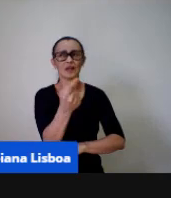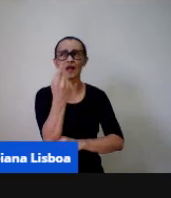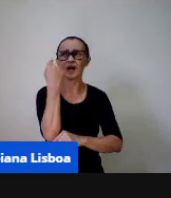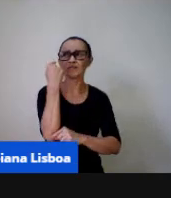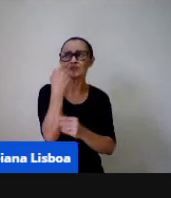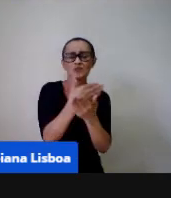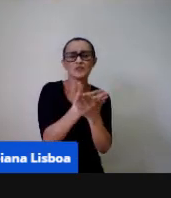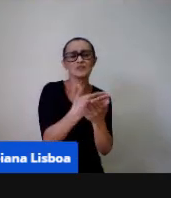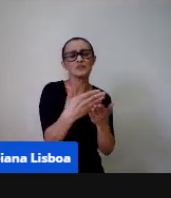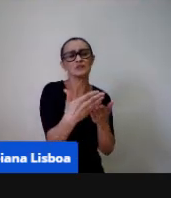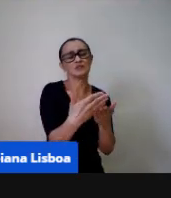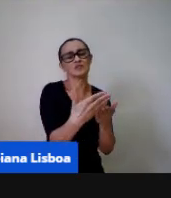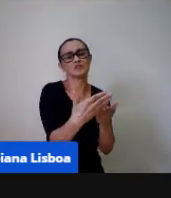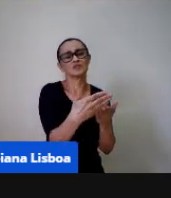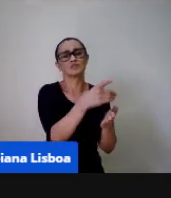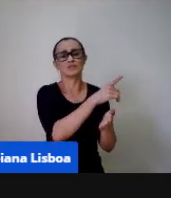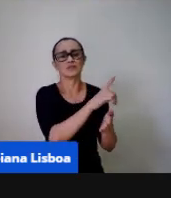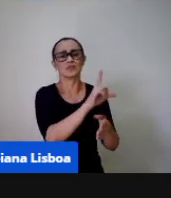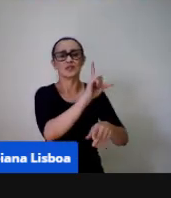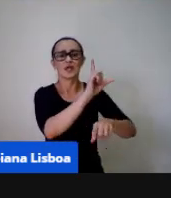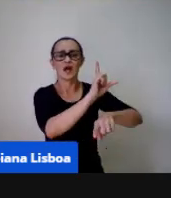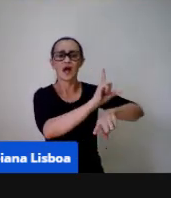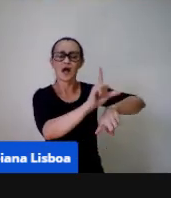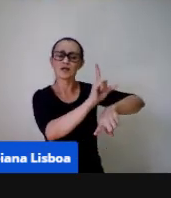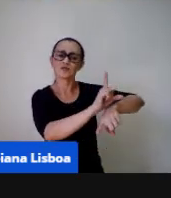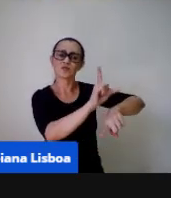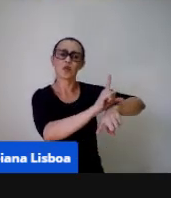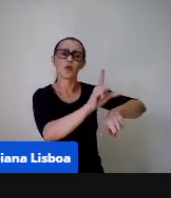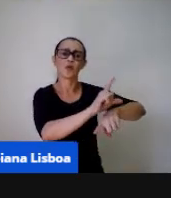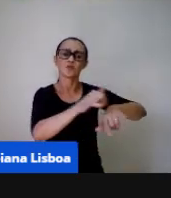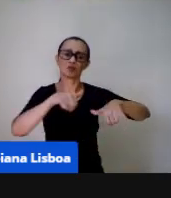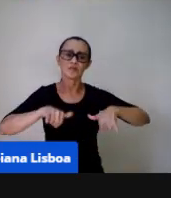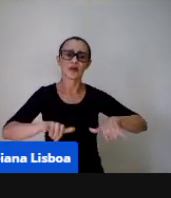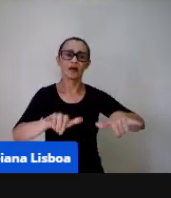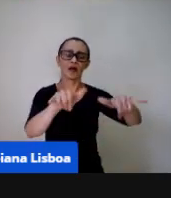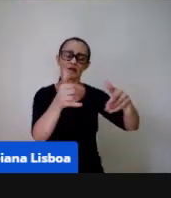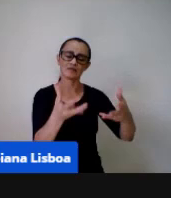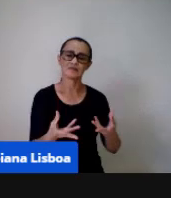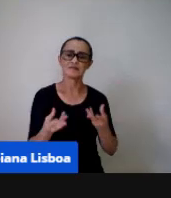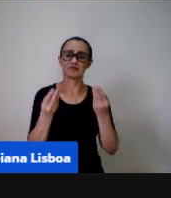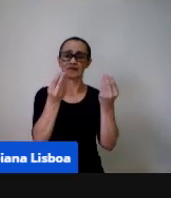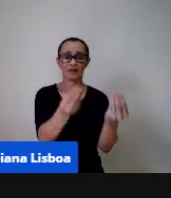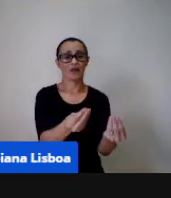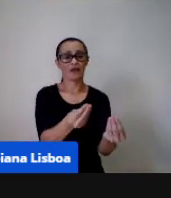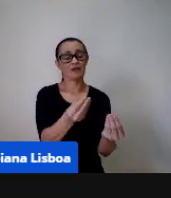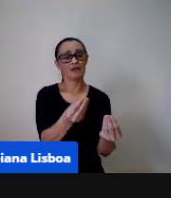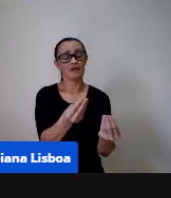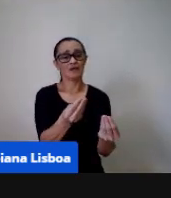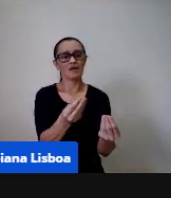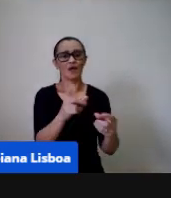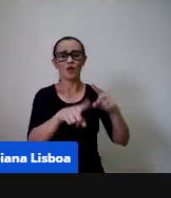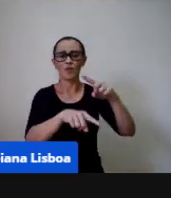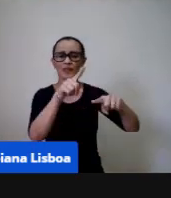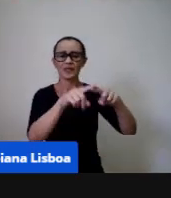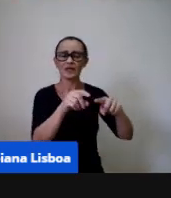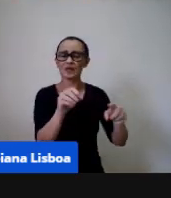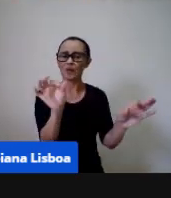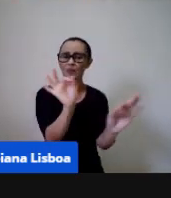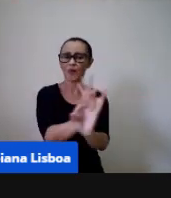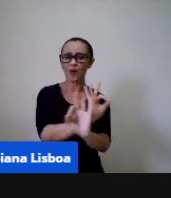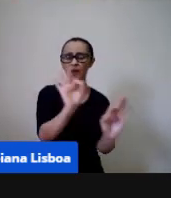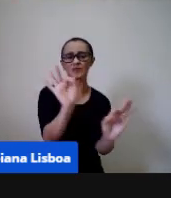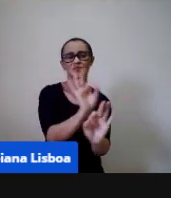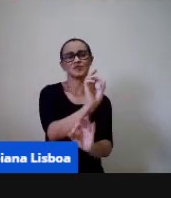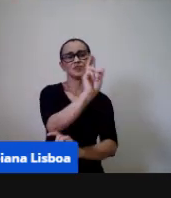do ano as lojas os mercados muitas vezes distribuem para a gente é um ótimo material para você pegar ele para guardar para utilizar